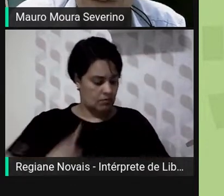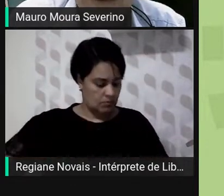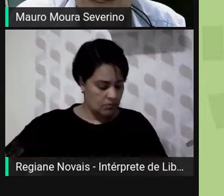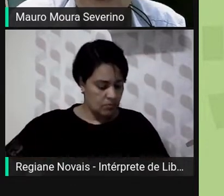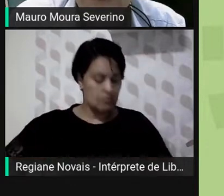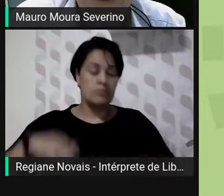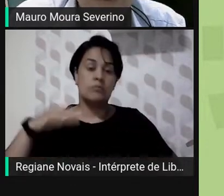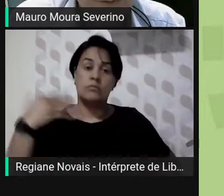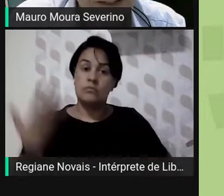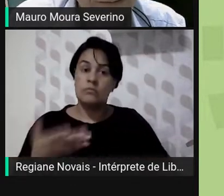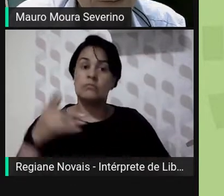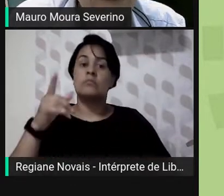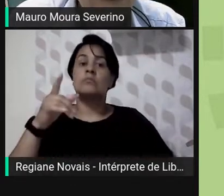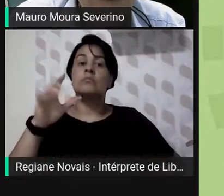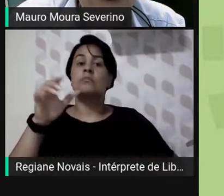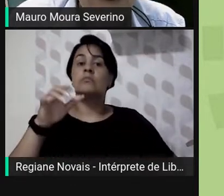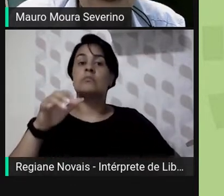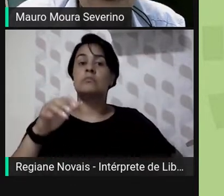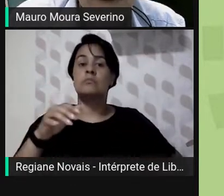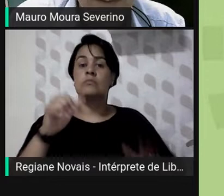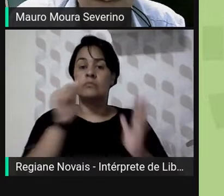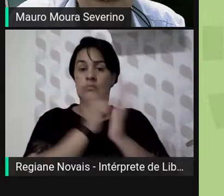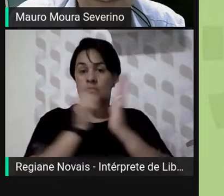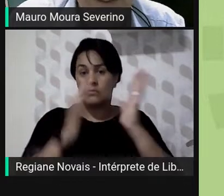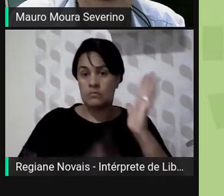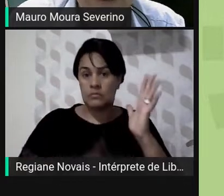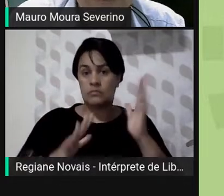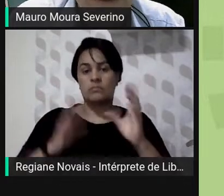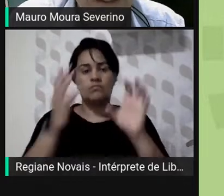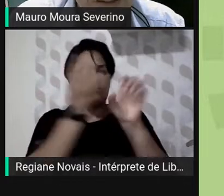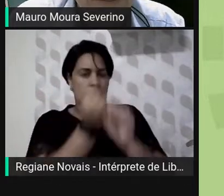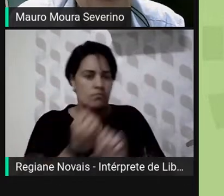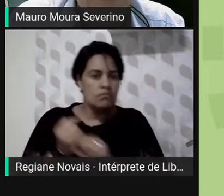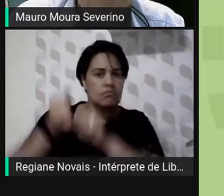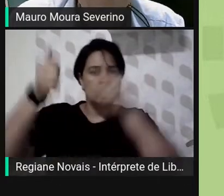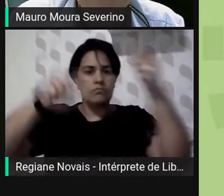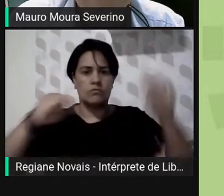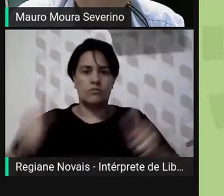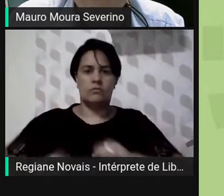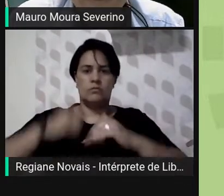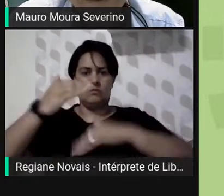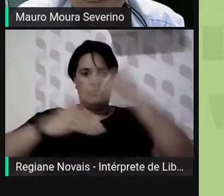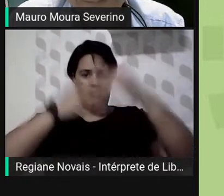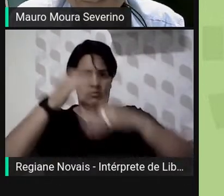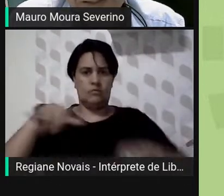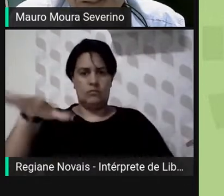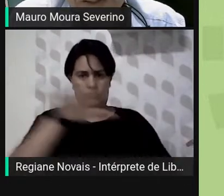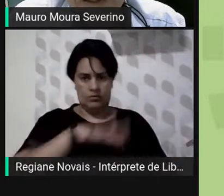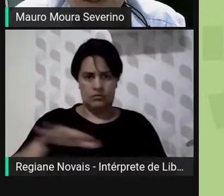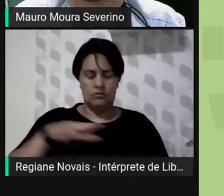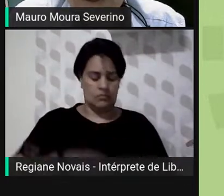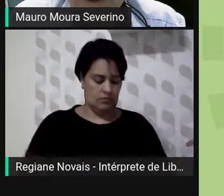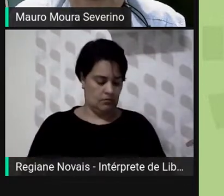a atividades mensuráveis e avaliação do desempenho das unidades e dos participantes.